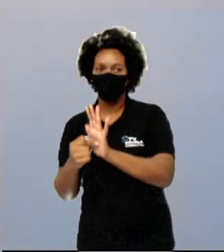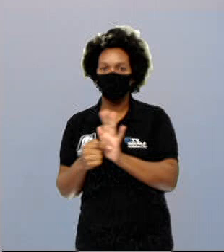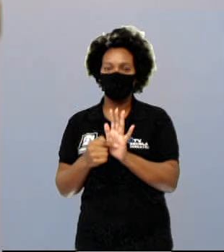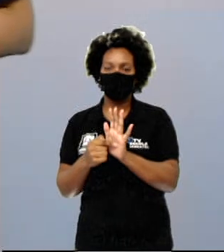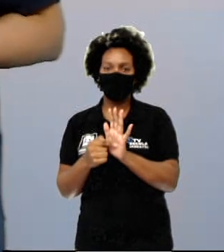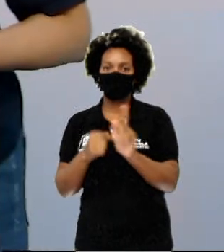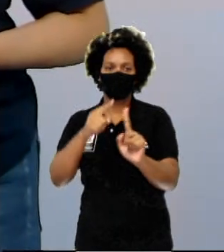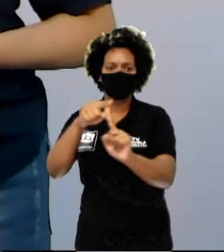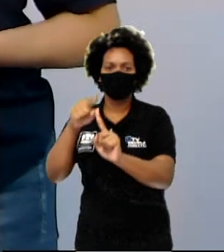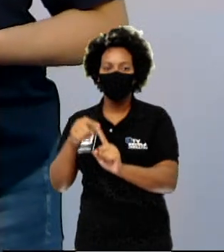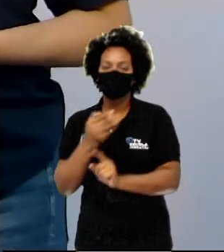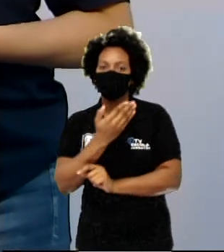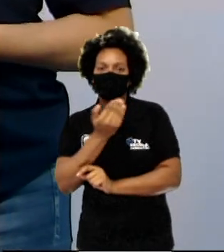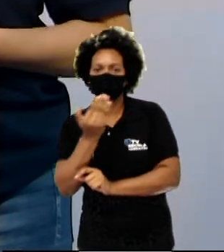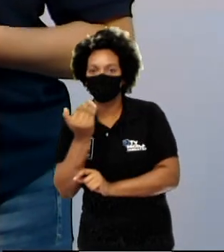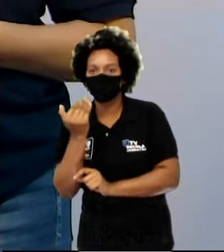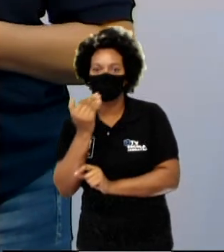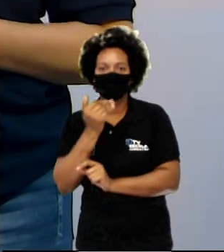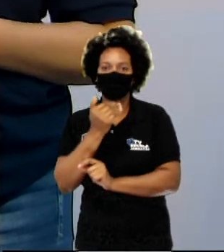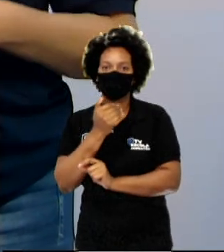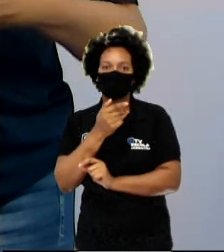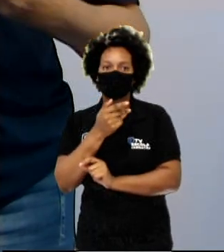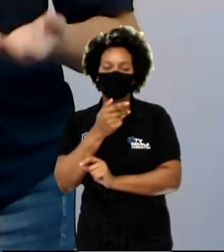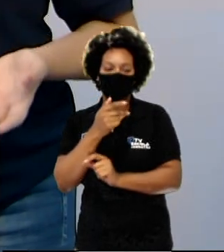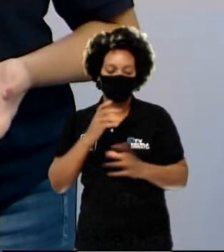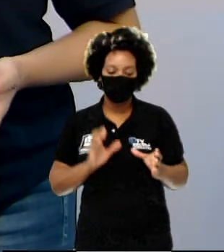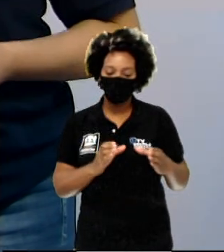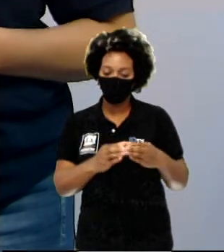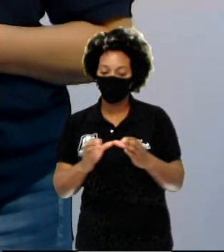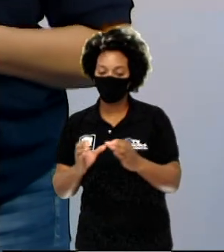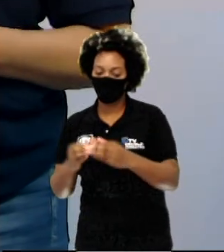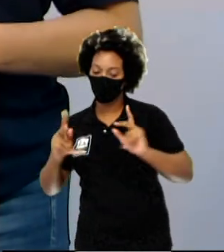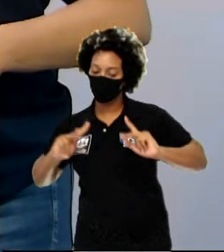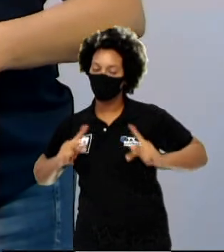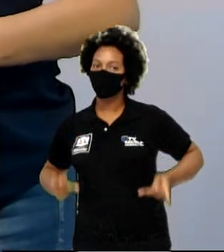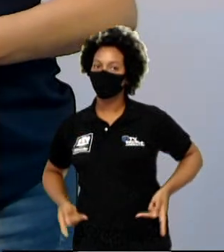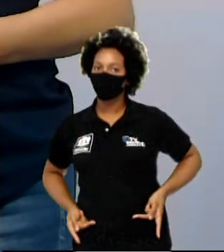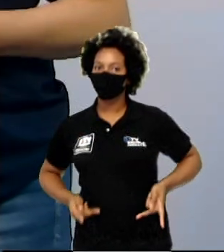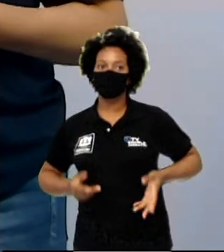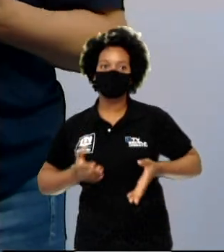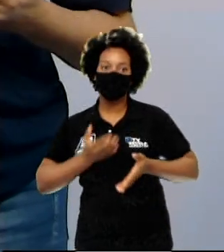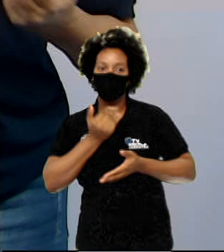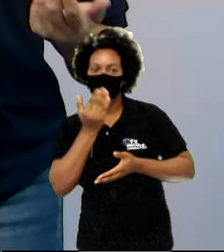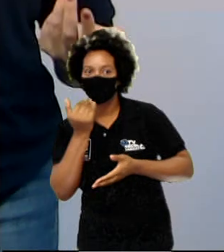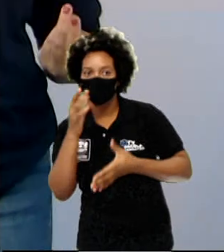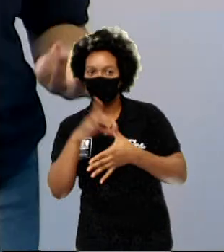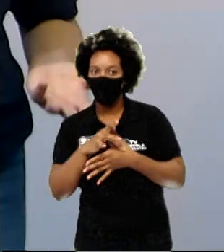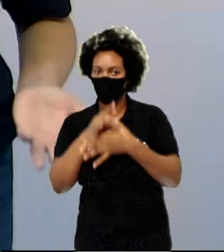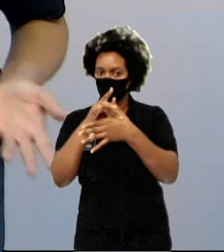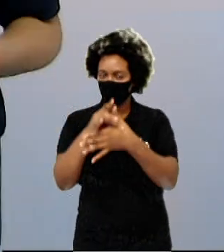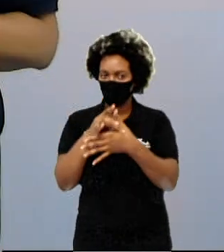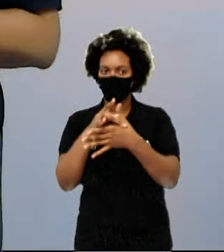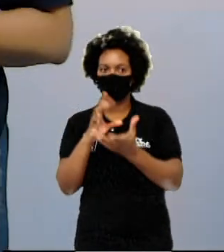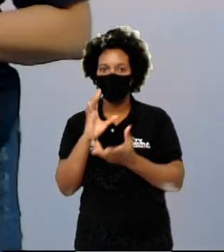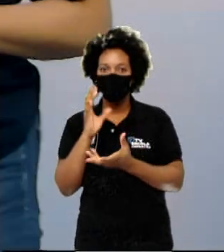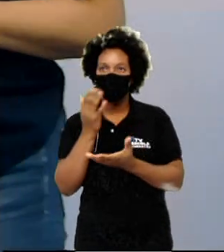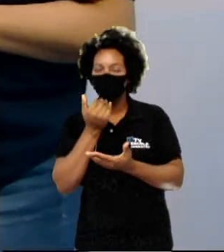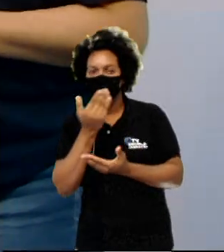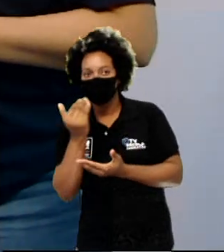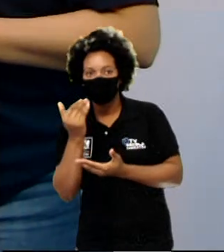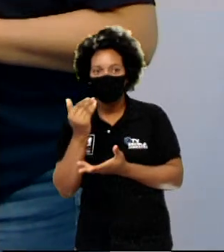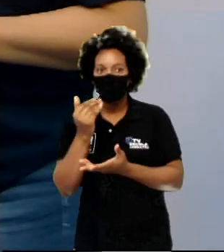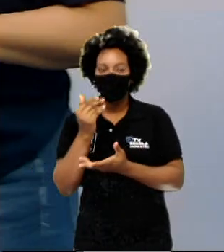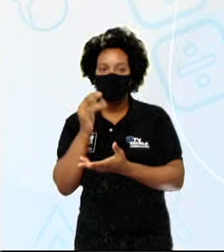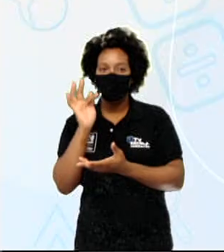alimentação que esses grupos humanos tiveram, se comiam mais carne, se comiam mais vegetais.